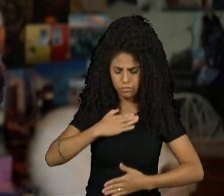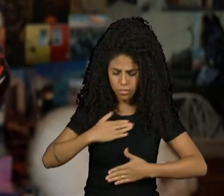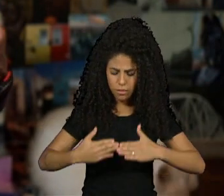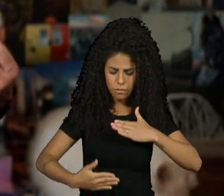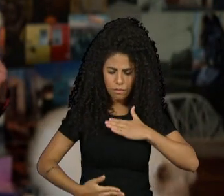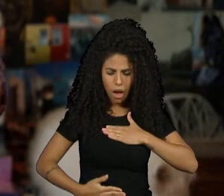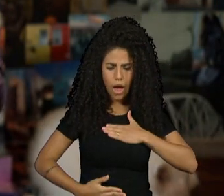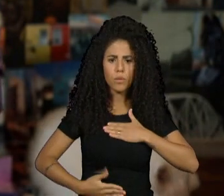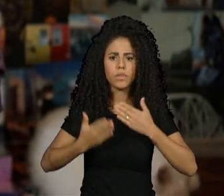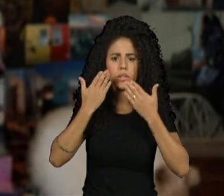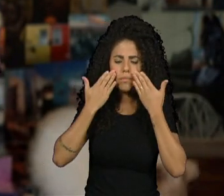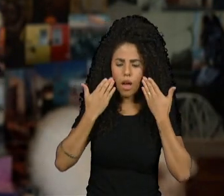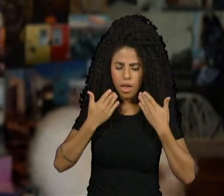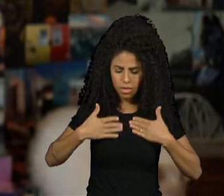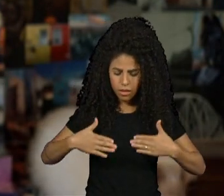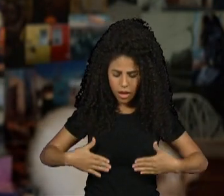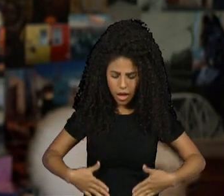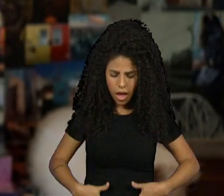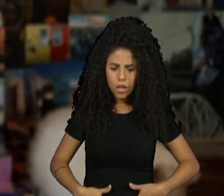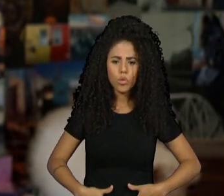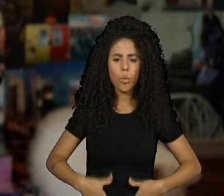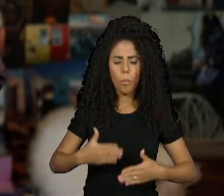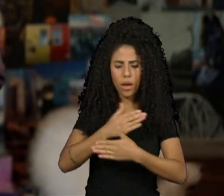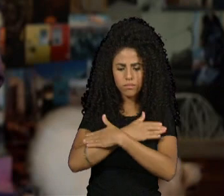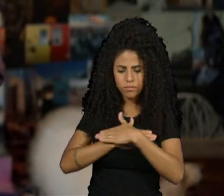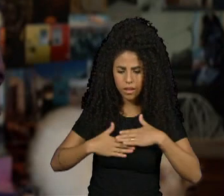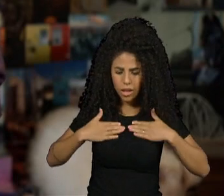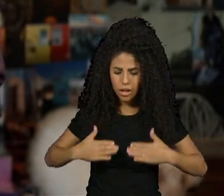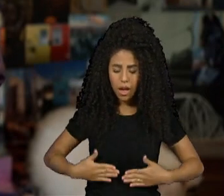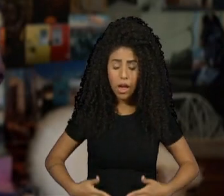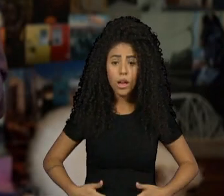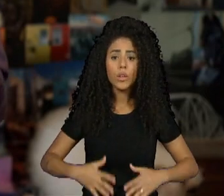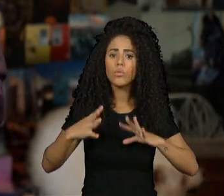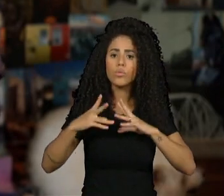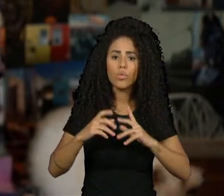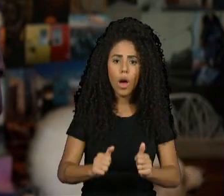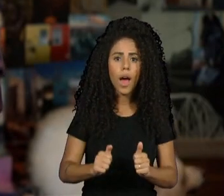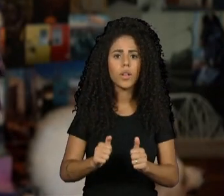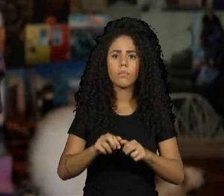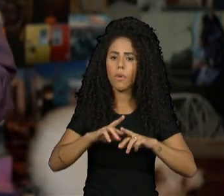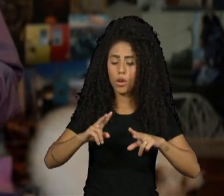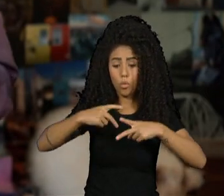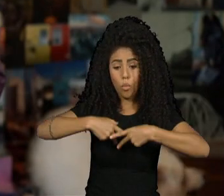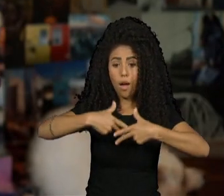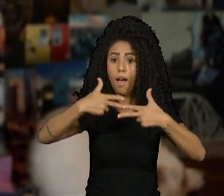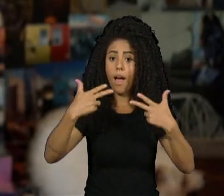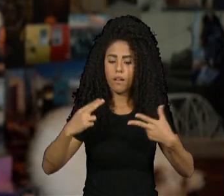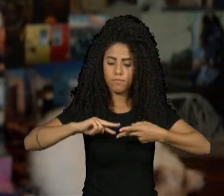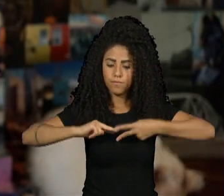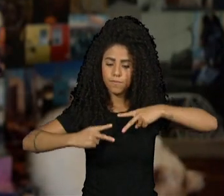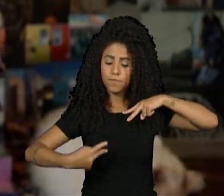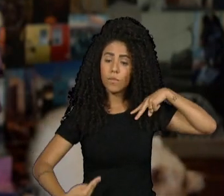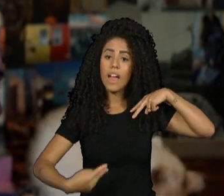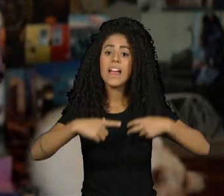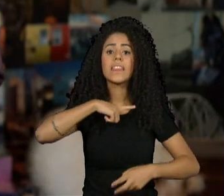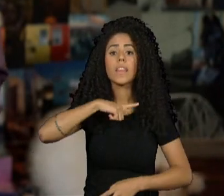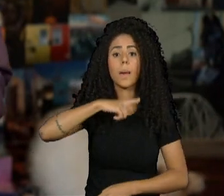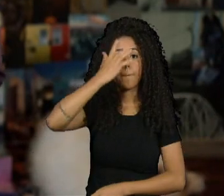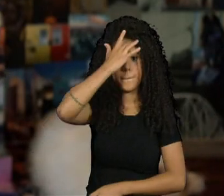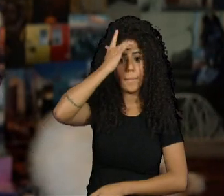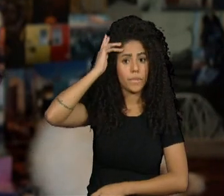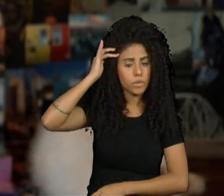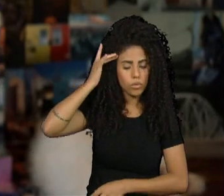ser estéticos, eles podem ser físicos, eles podem ser genéticos. Há casos de pessoas